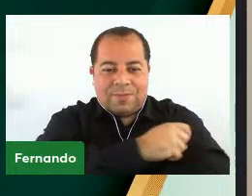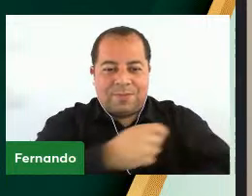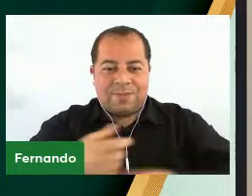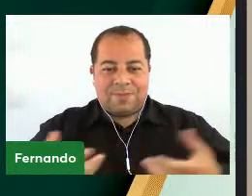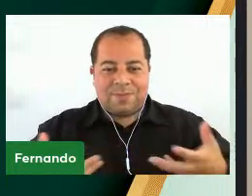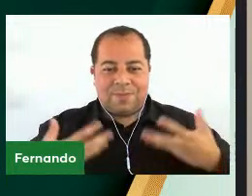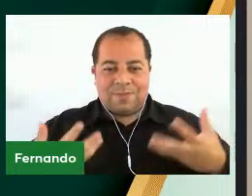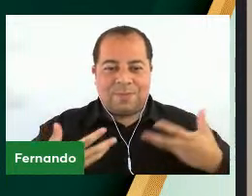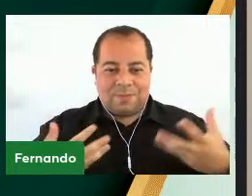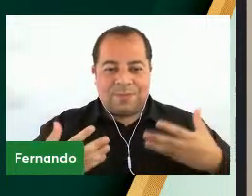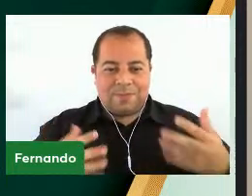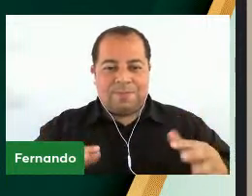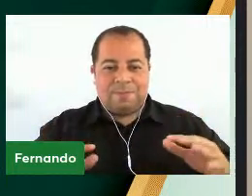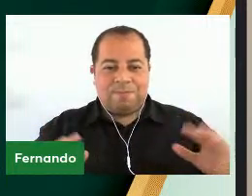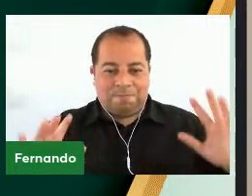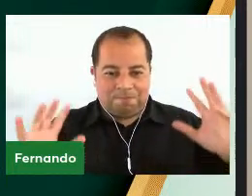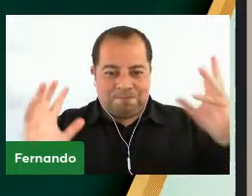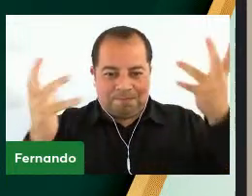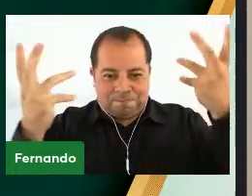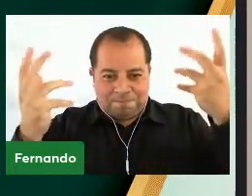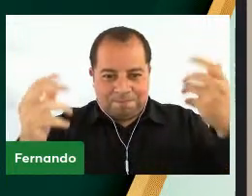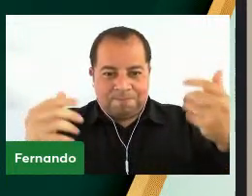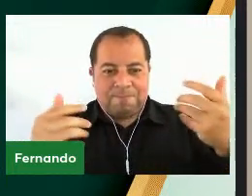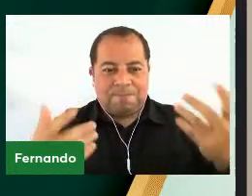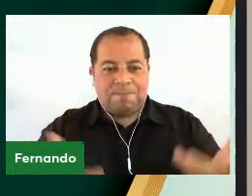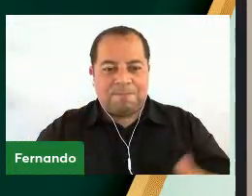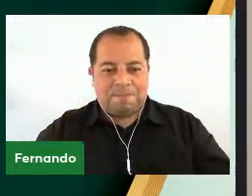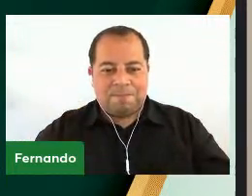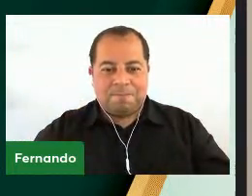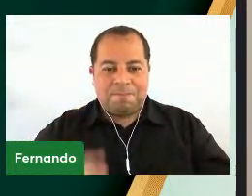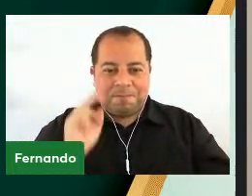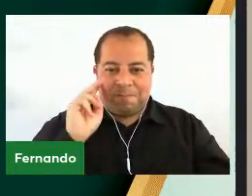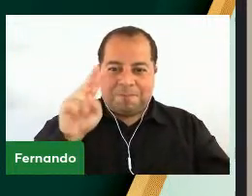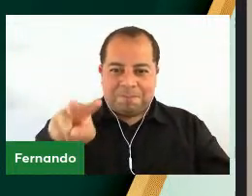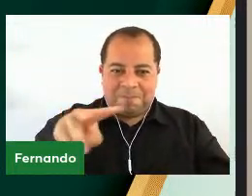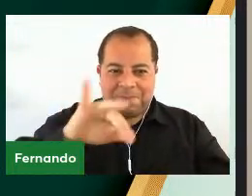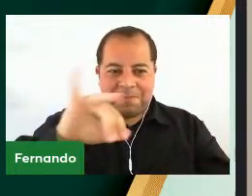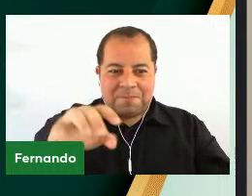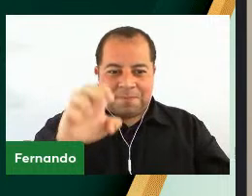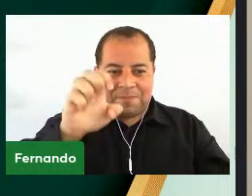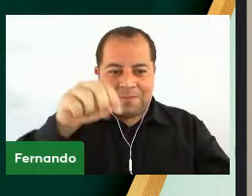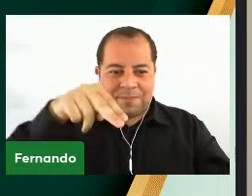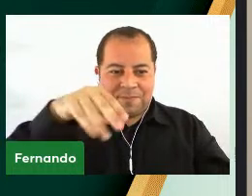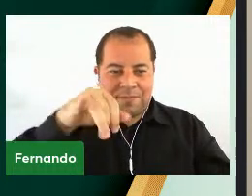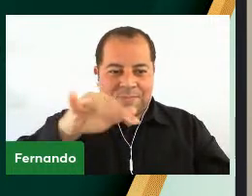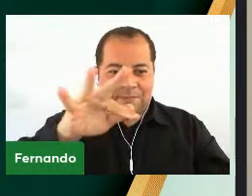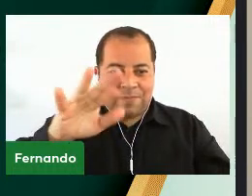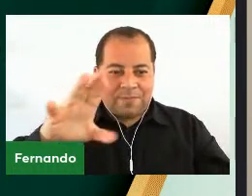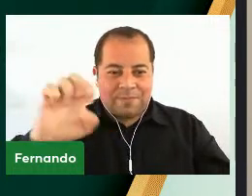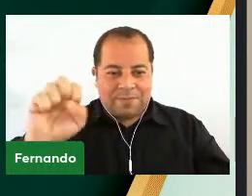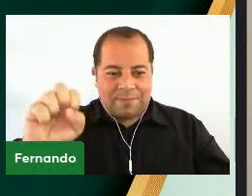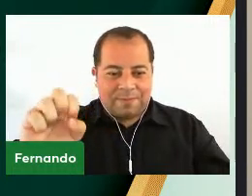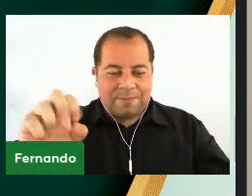festa de hoje. a expressão no rosto da Jennifer mostra a calorosa